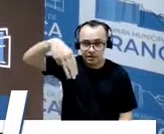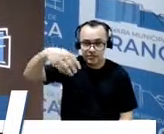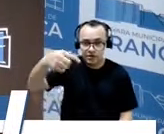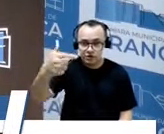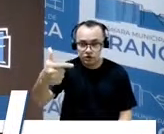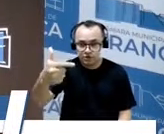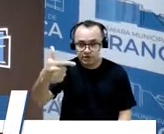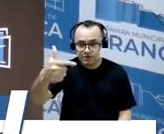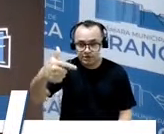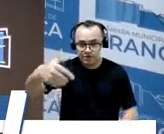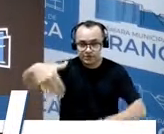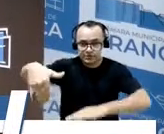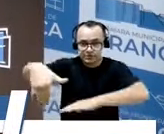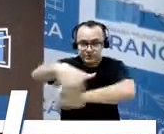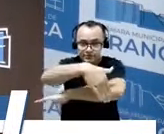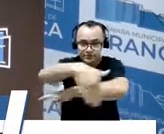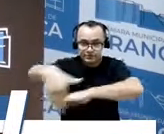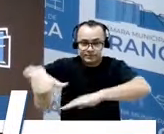João Traficante.